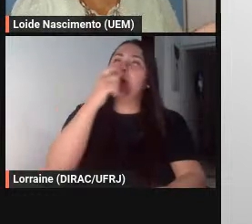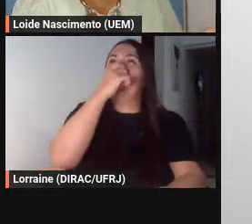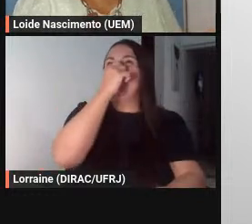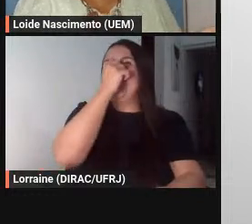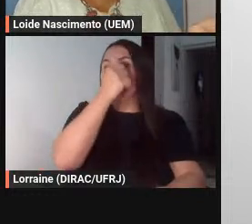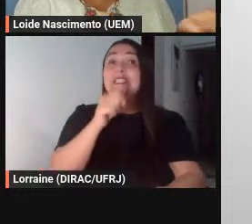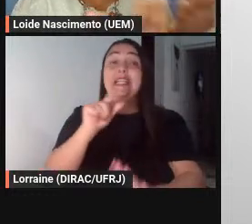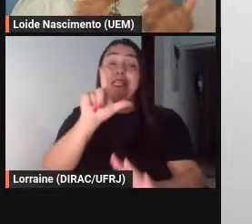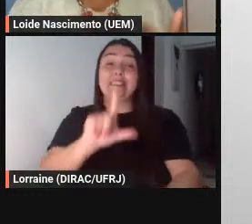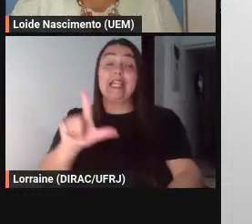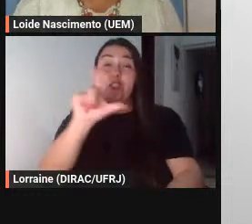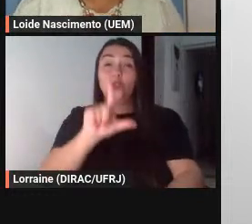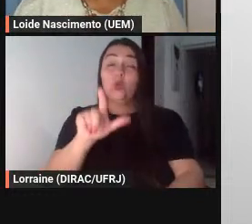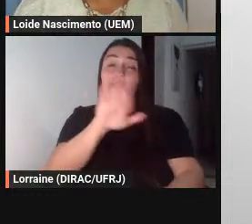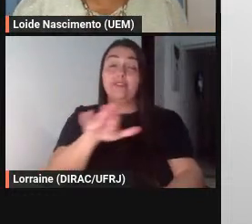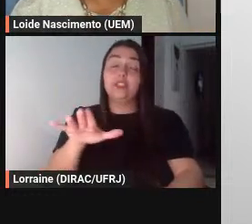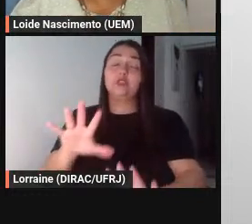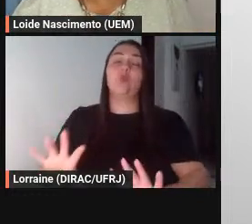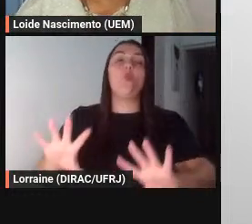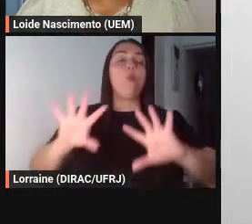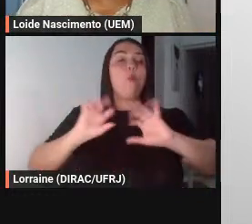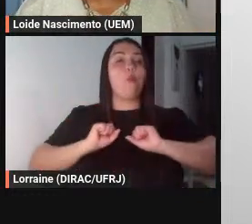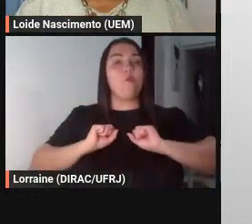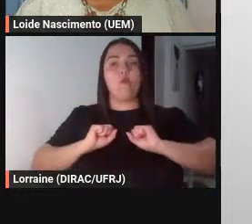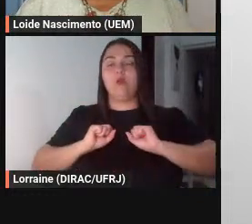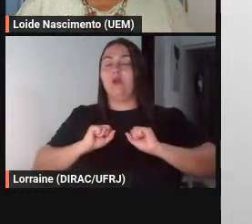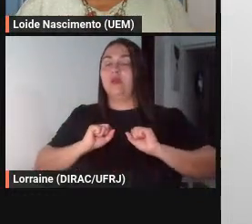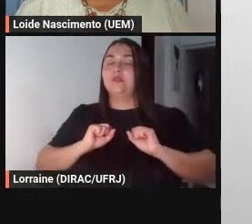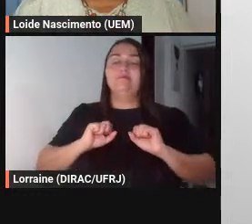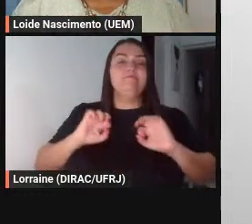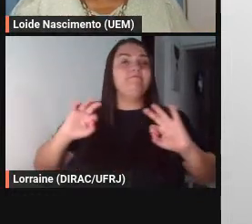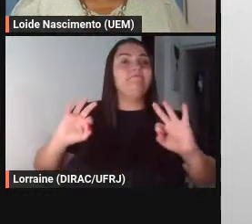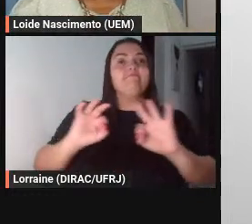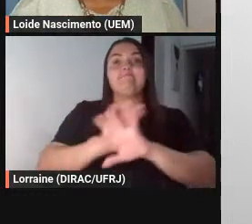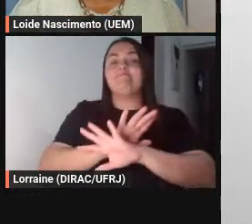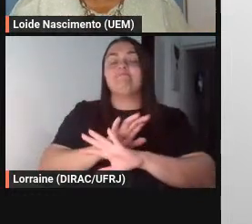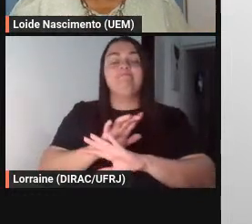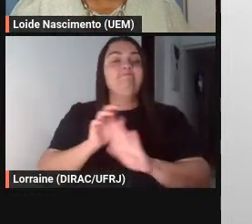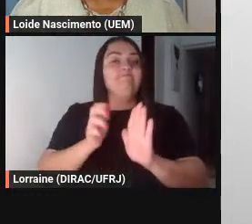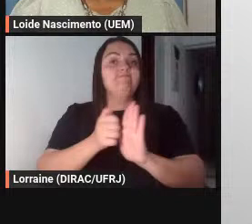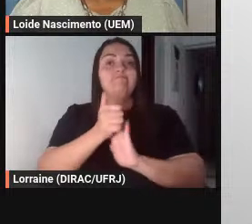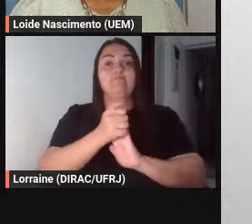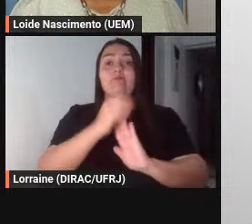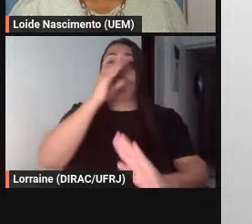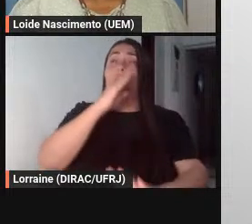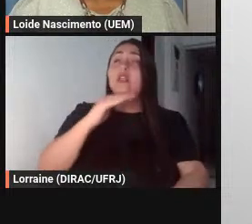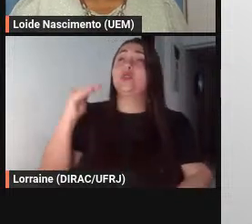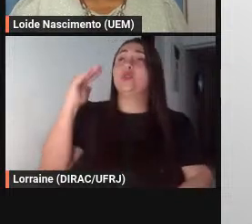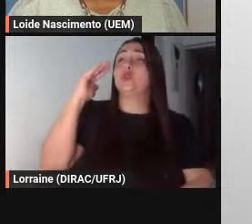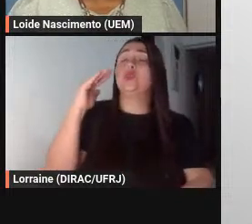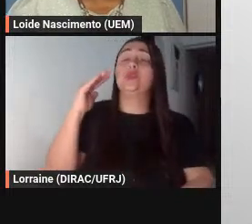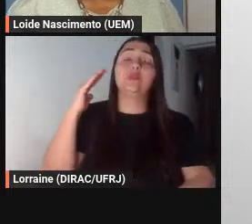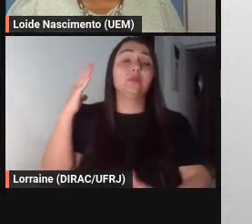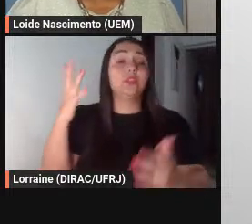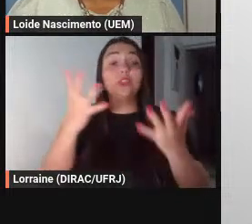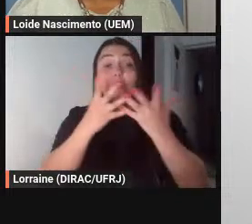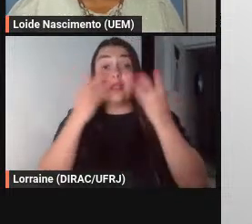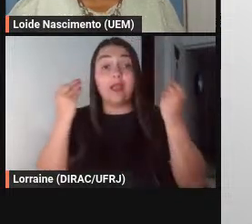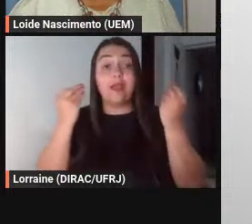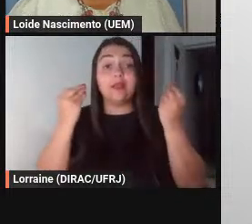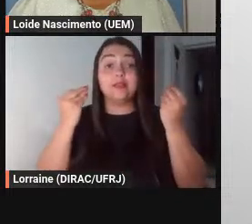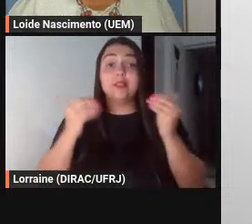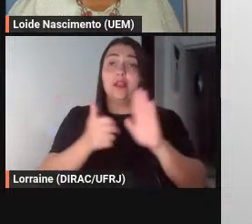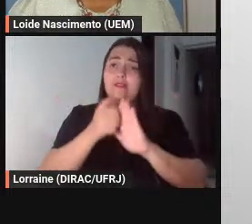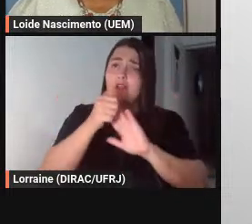fábula e absorve a fábula totalmente e os adultos se esquecem que fábula é coisa também